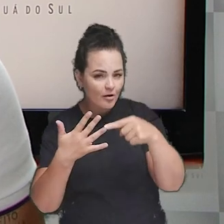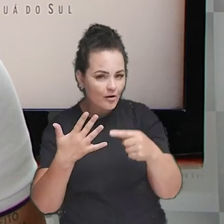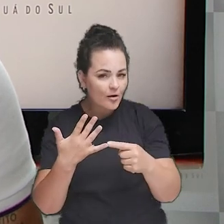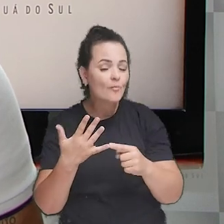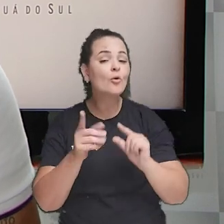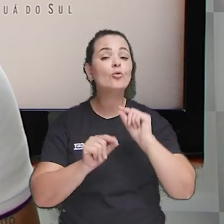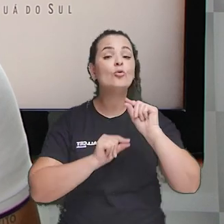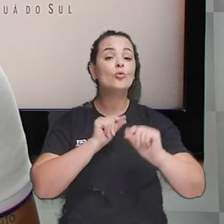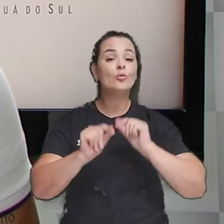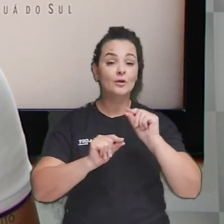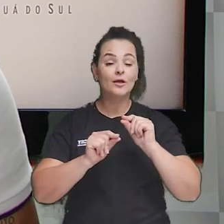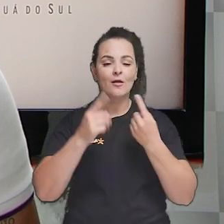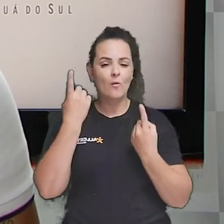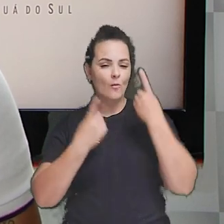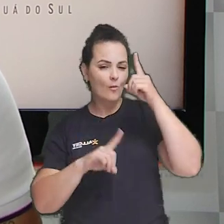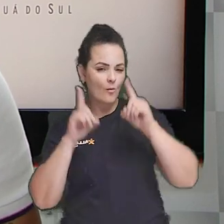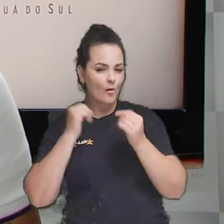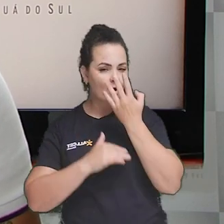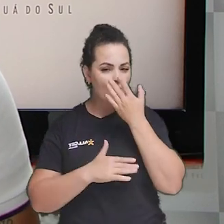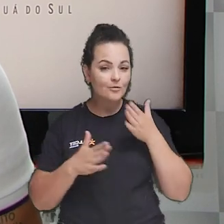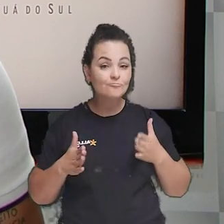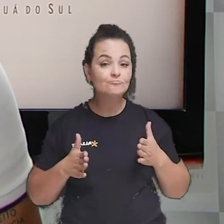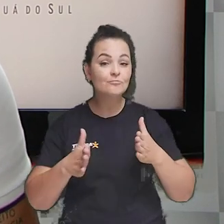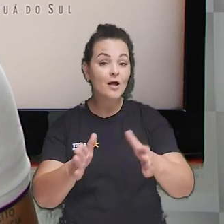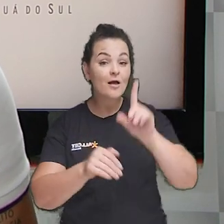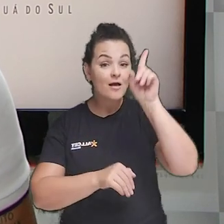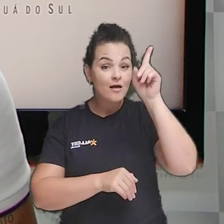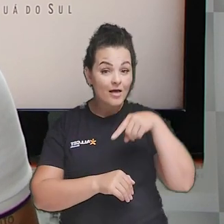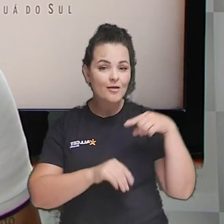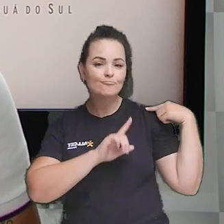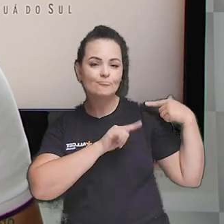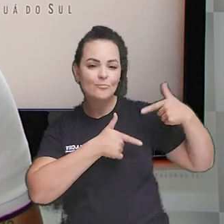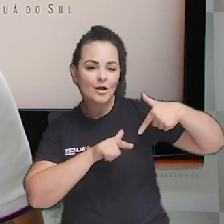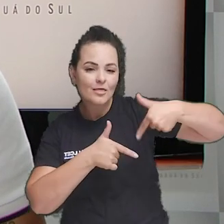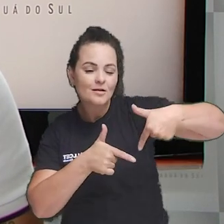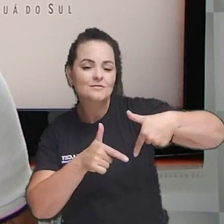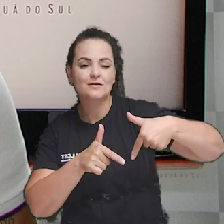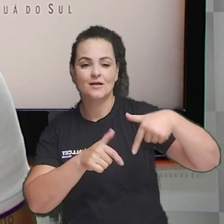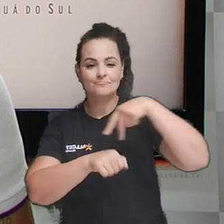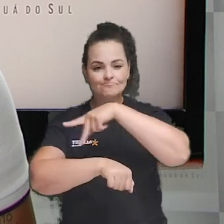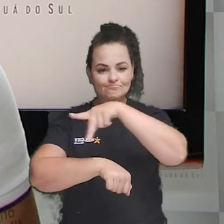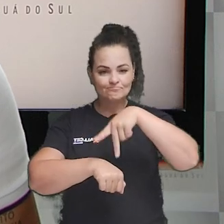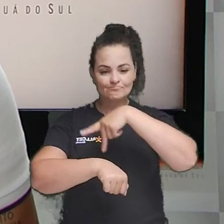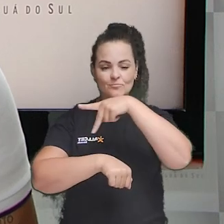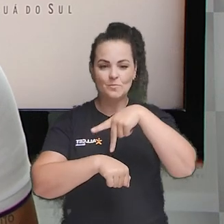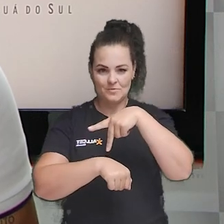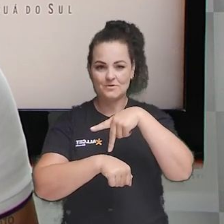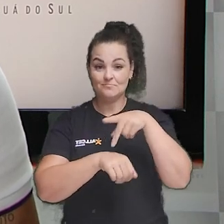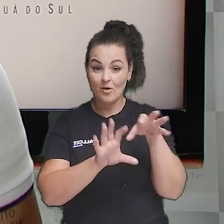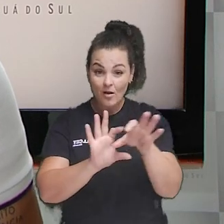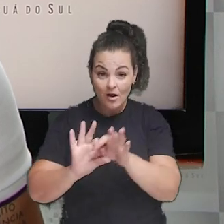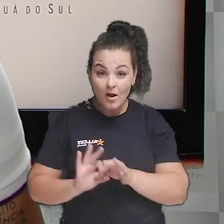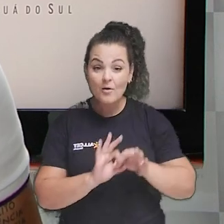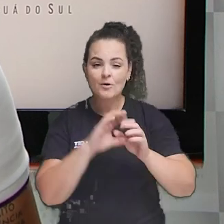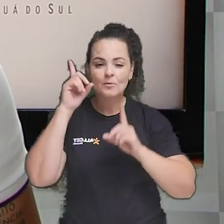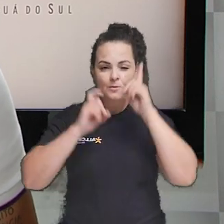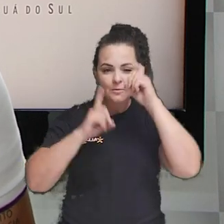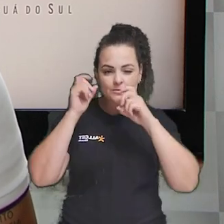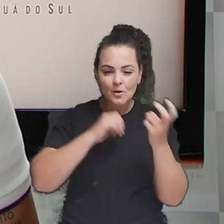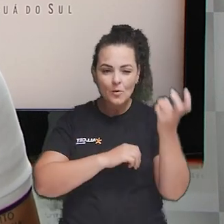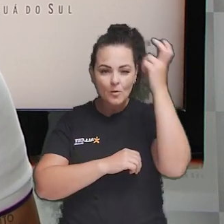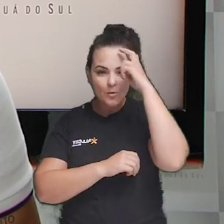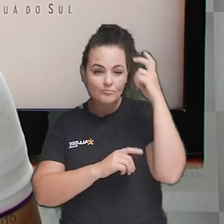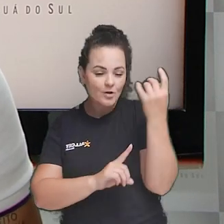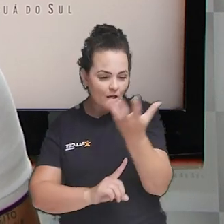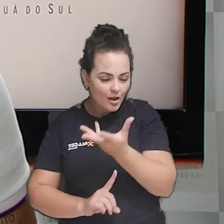incluindo a consideração de que o carnaval de rua é uma tradição enraizada no país, representando uma expressão